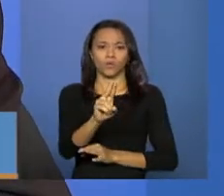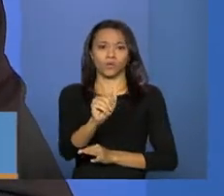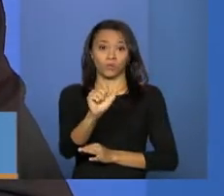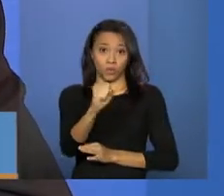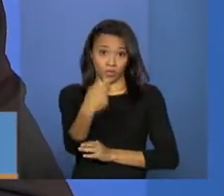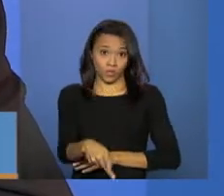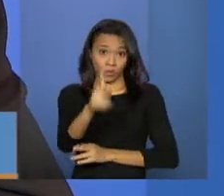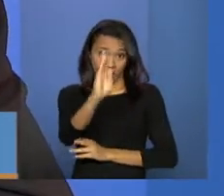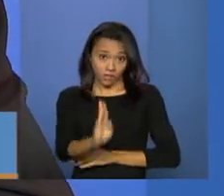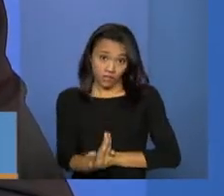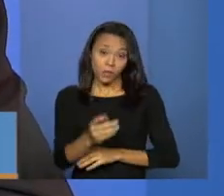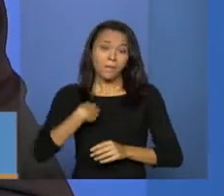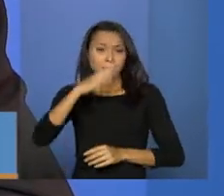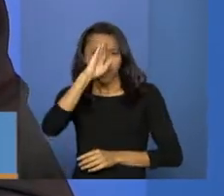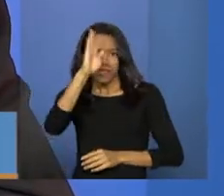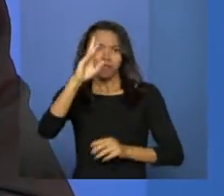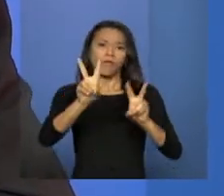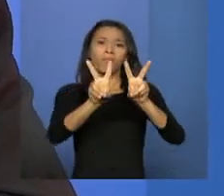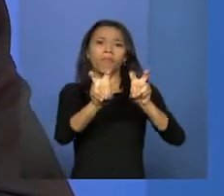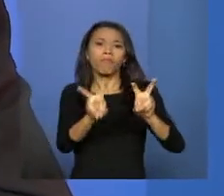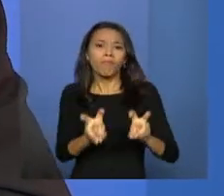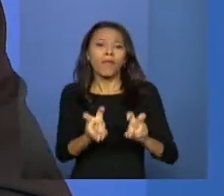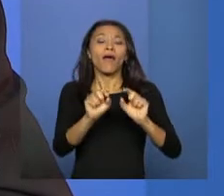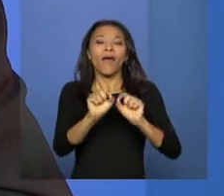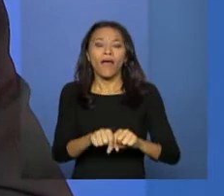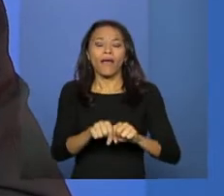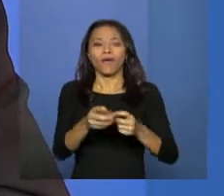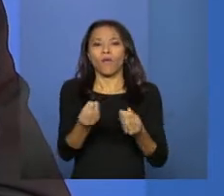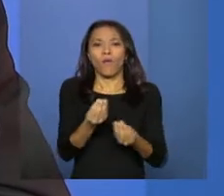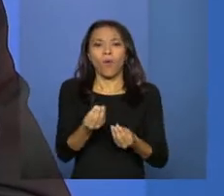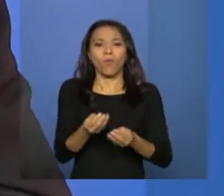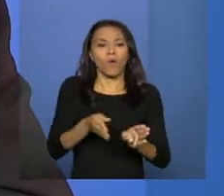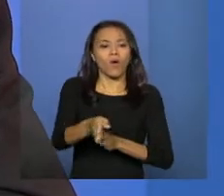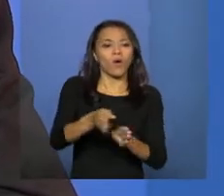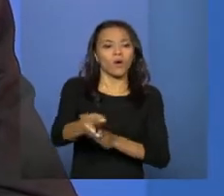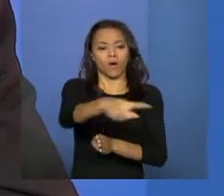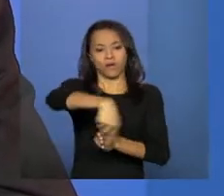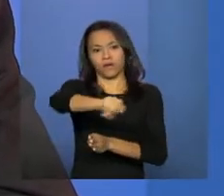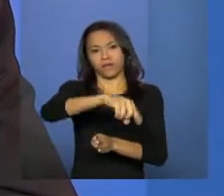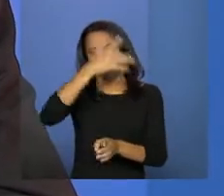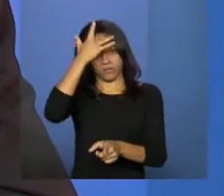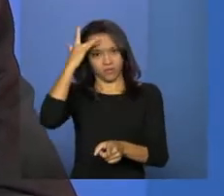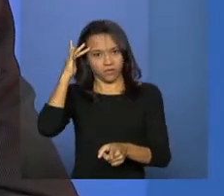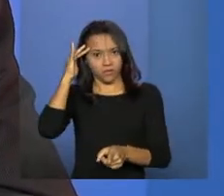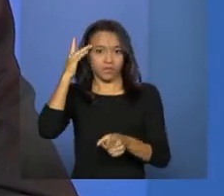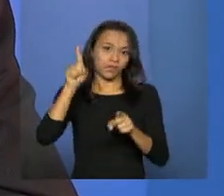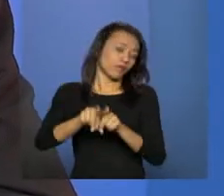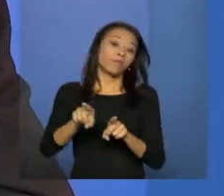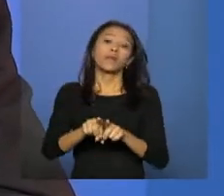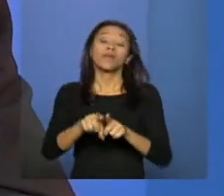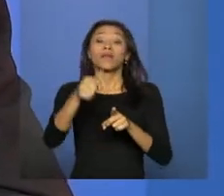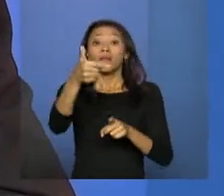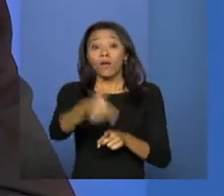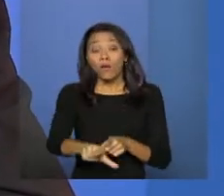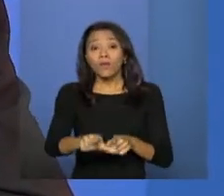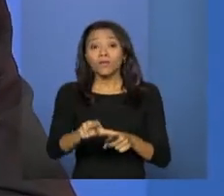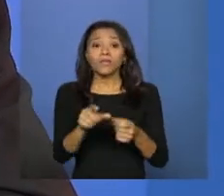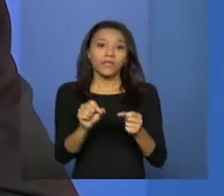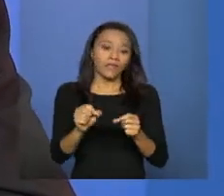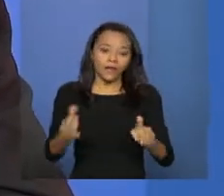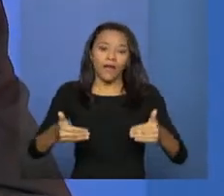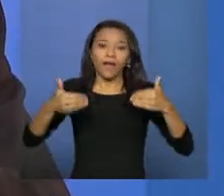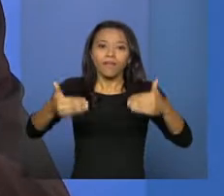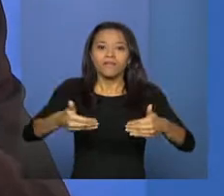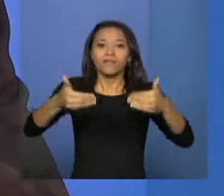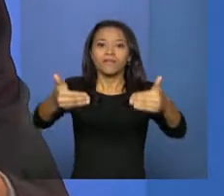eixos é a política de recursos humanos para a área da assistência social. A norma operacional básica do Sistema Único de Assistência Social, que avança na